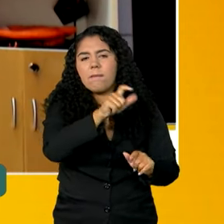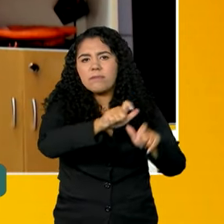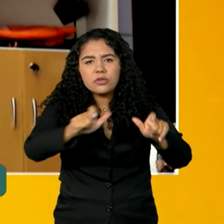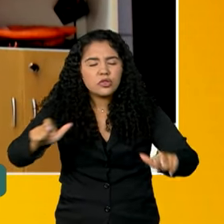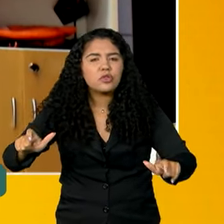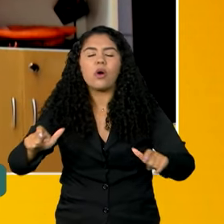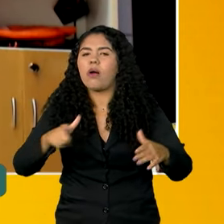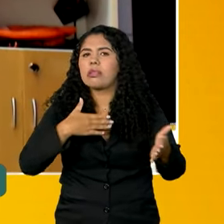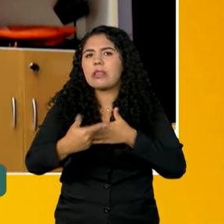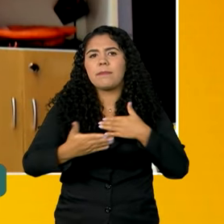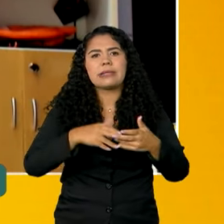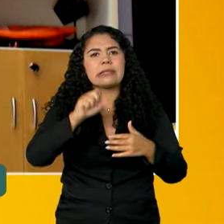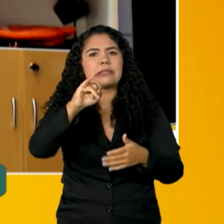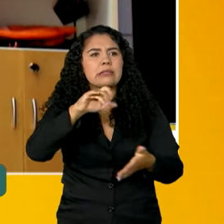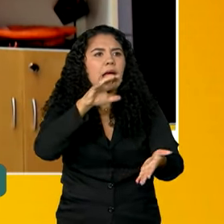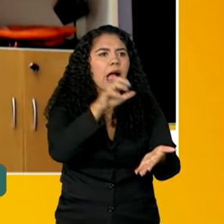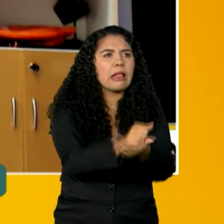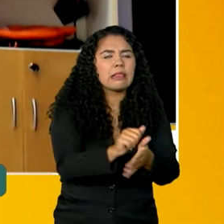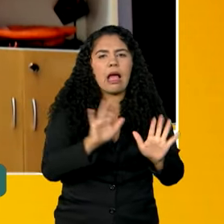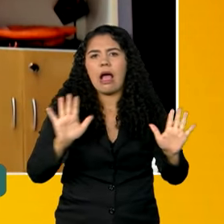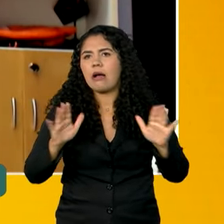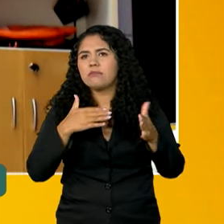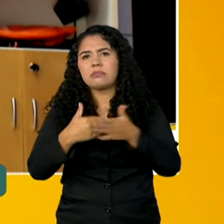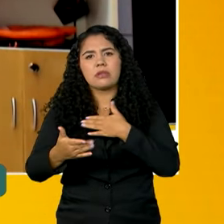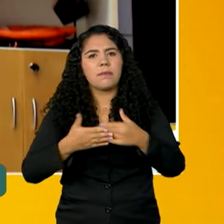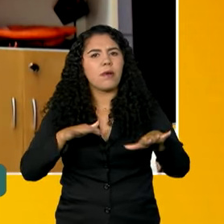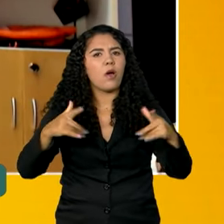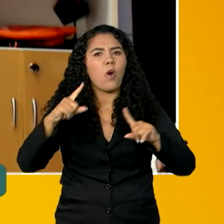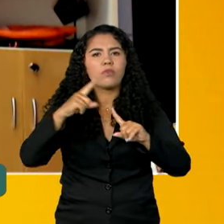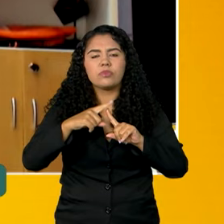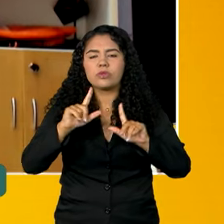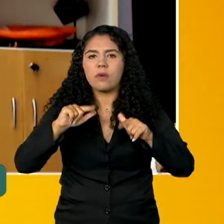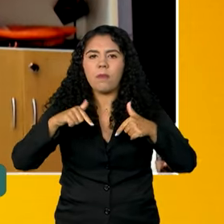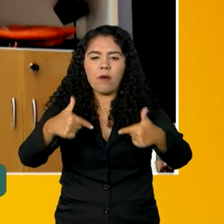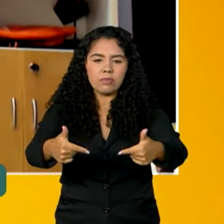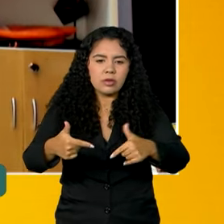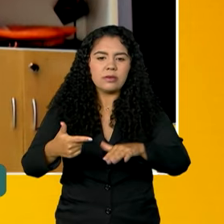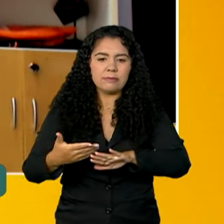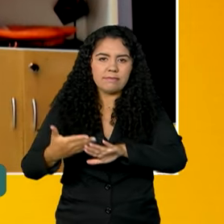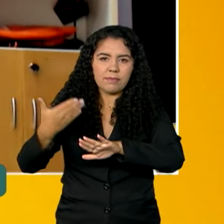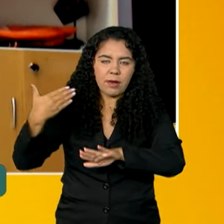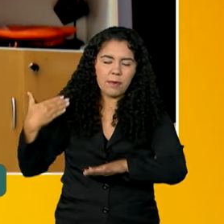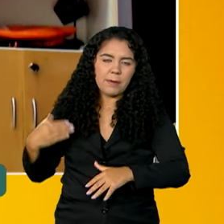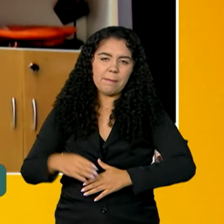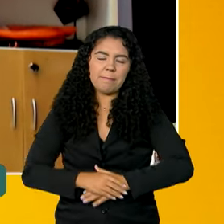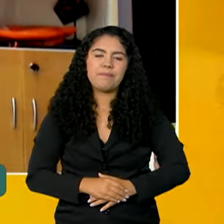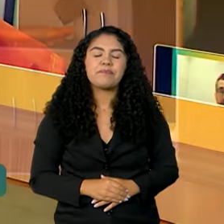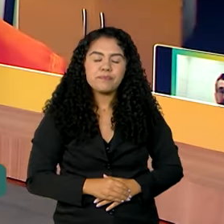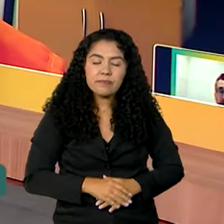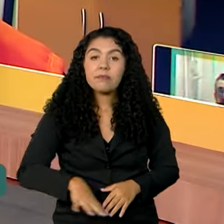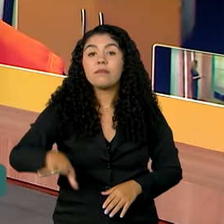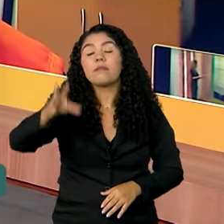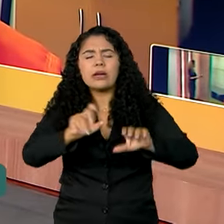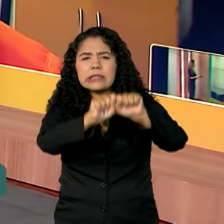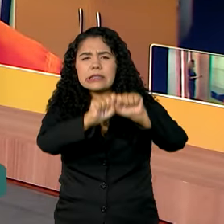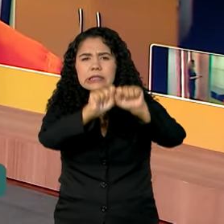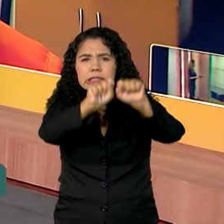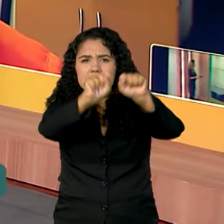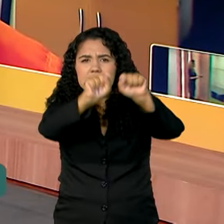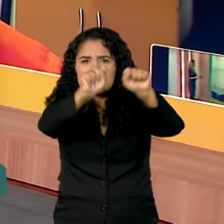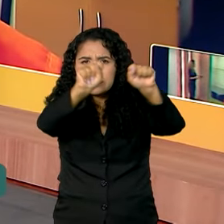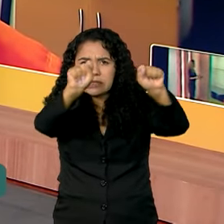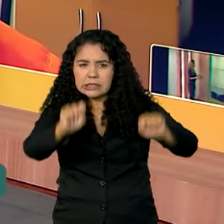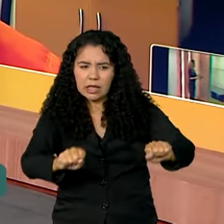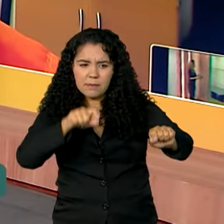independente de um cadastro, independente de qualquer ação anterior daqueles usuários. Entendi. Agora, se existe